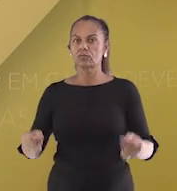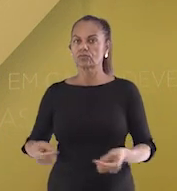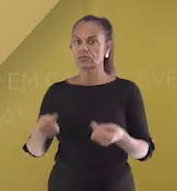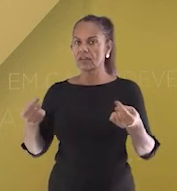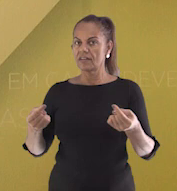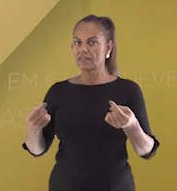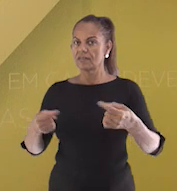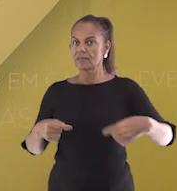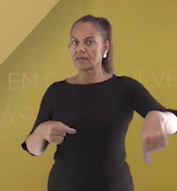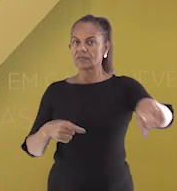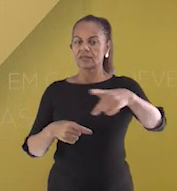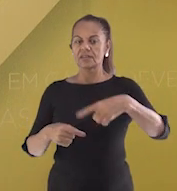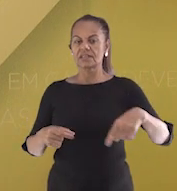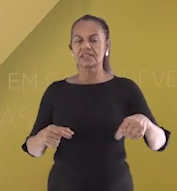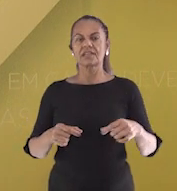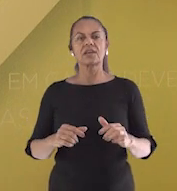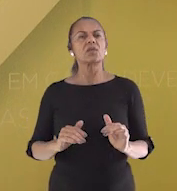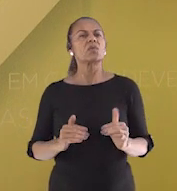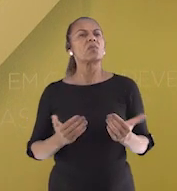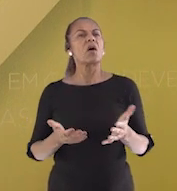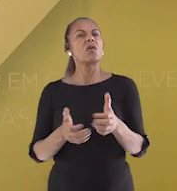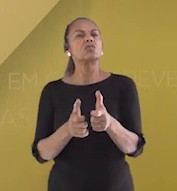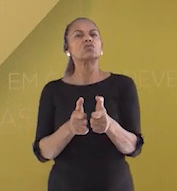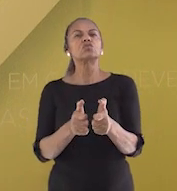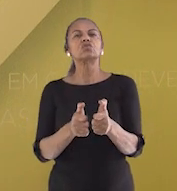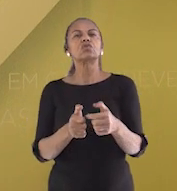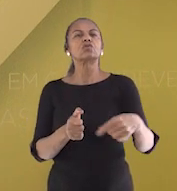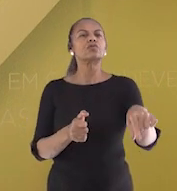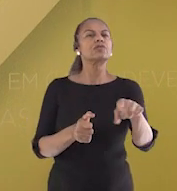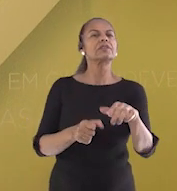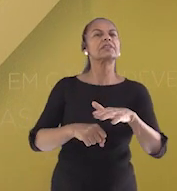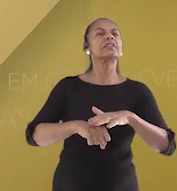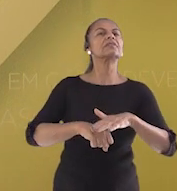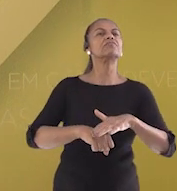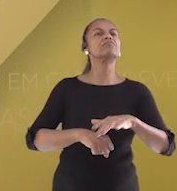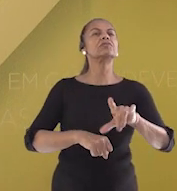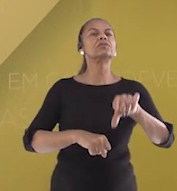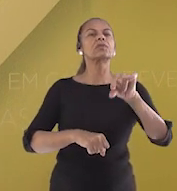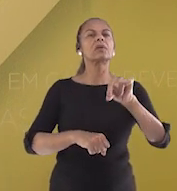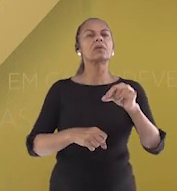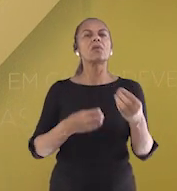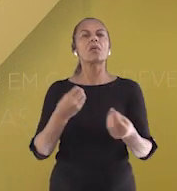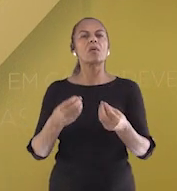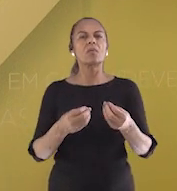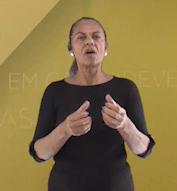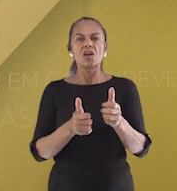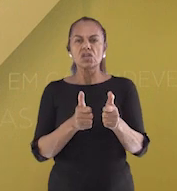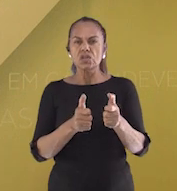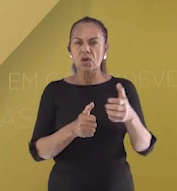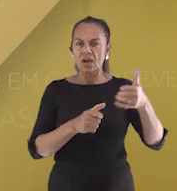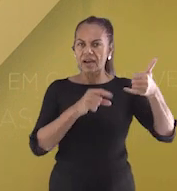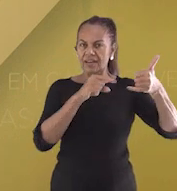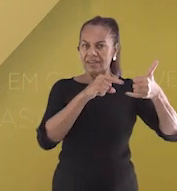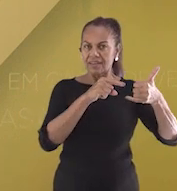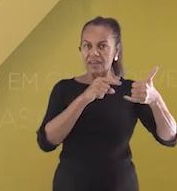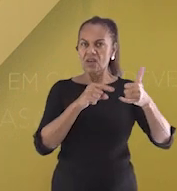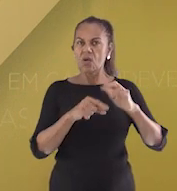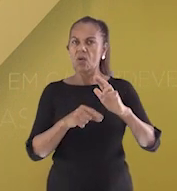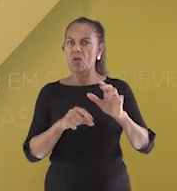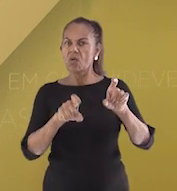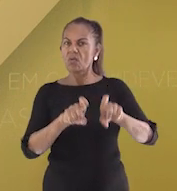desafio para vocês. Qual o seu jogo favorito? Você joga pelo celular ou em algum aparelho eletrônico?